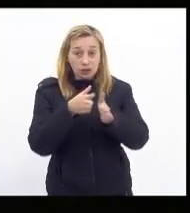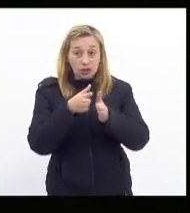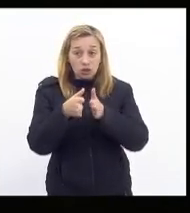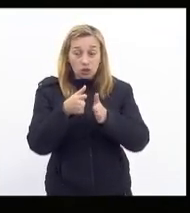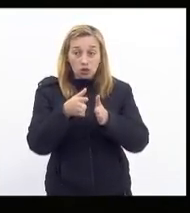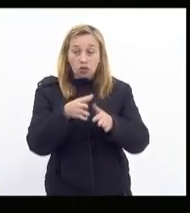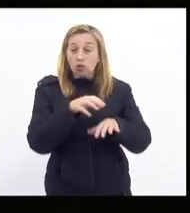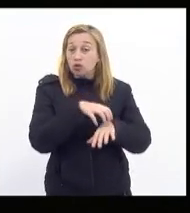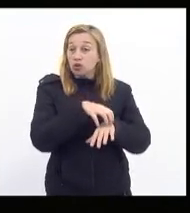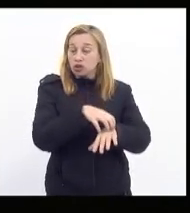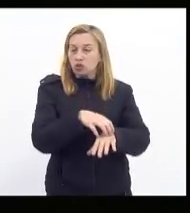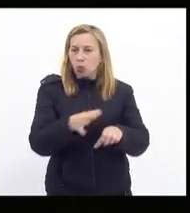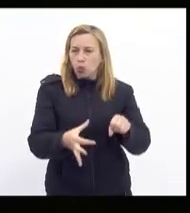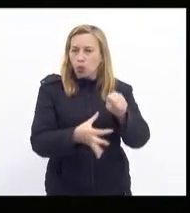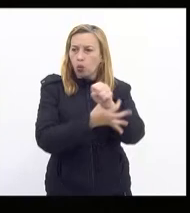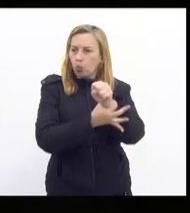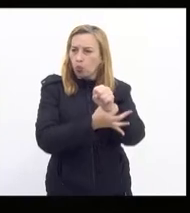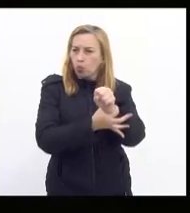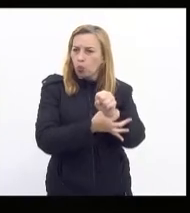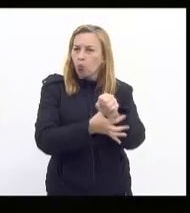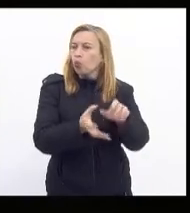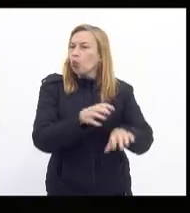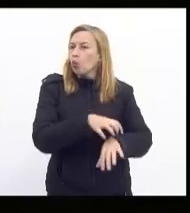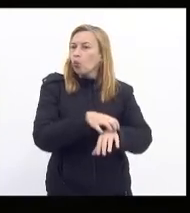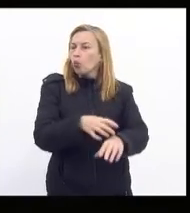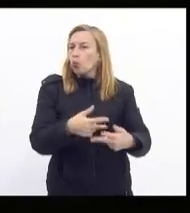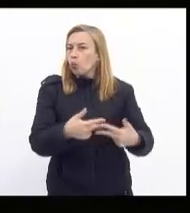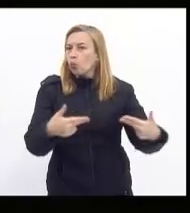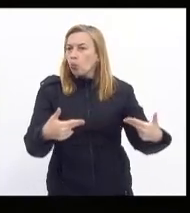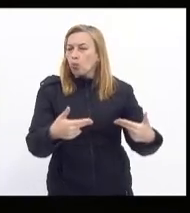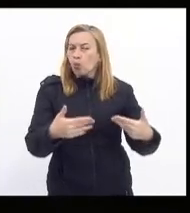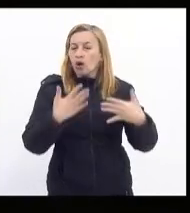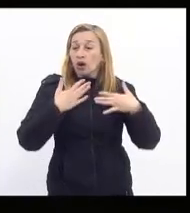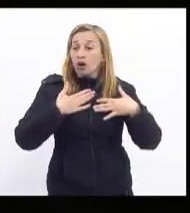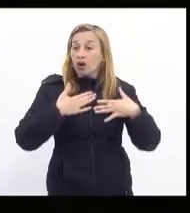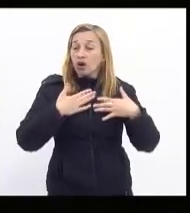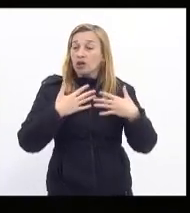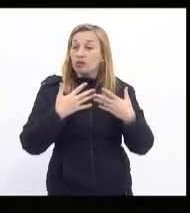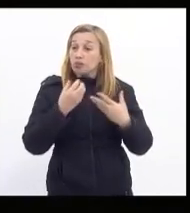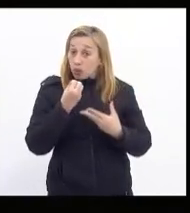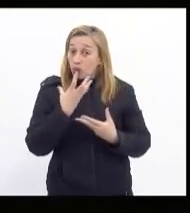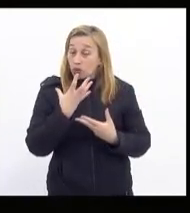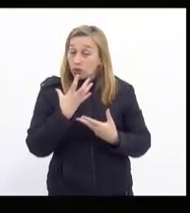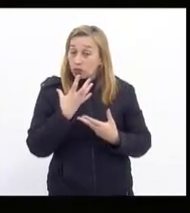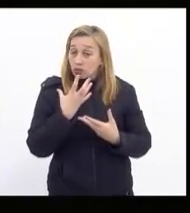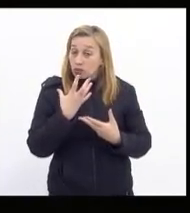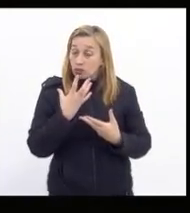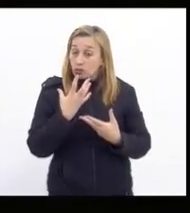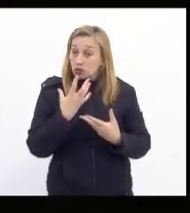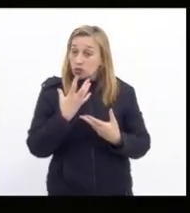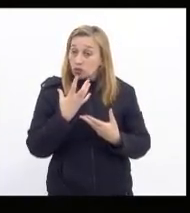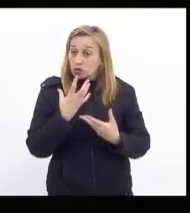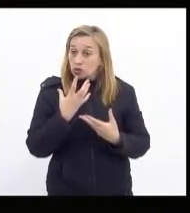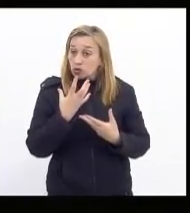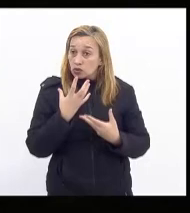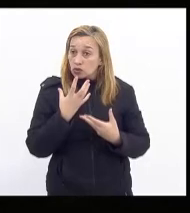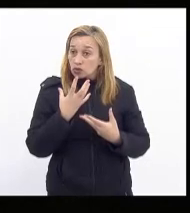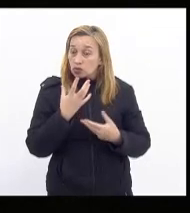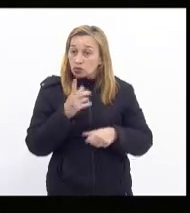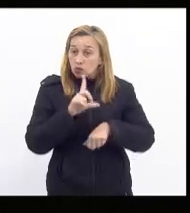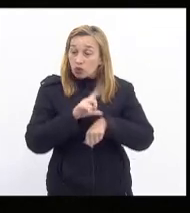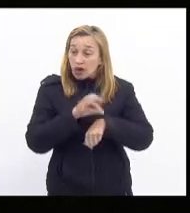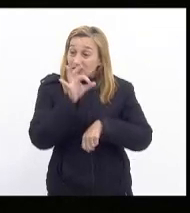transporte que seja seguro um transporte que seja confortável um que seja pontual